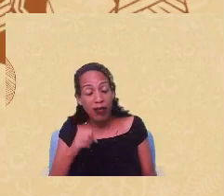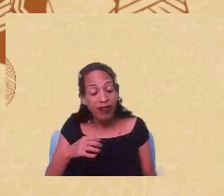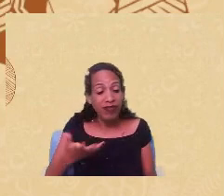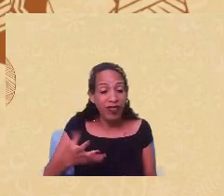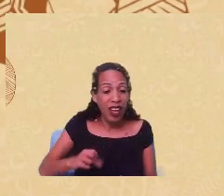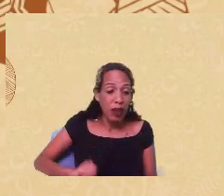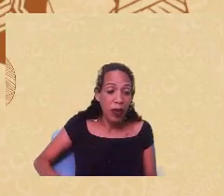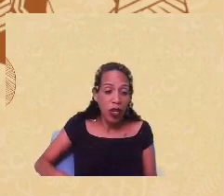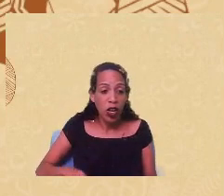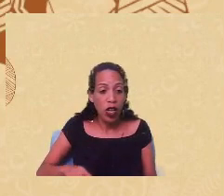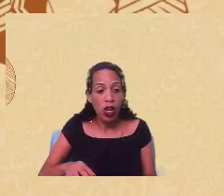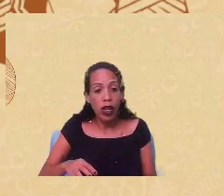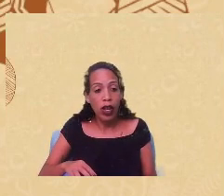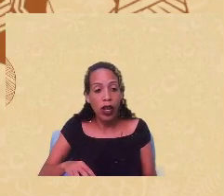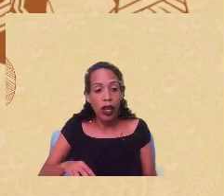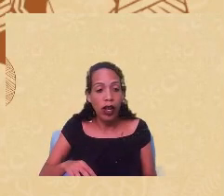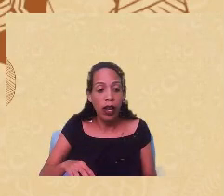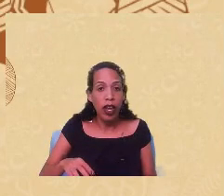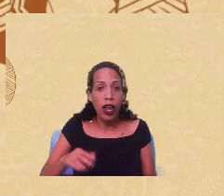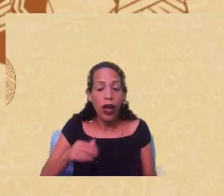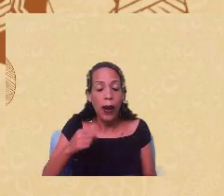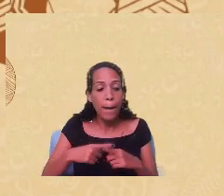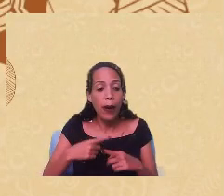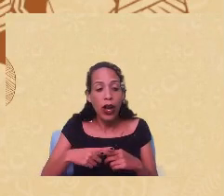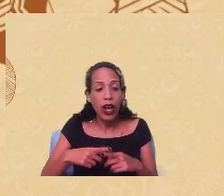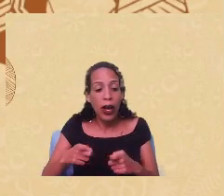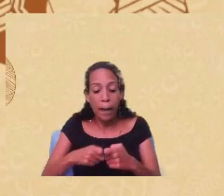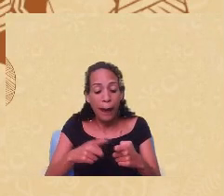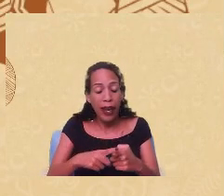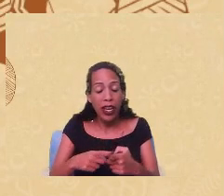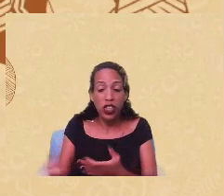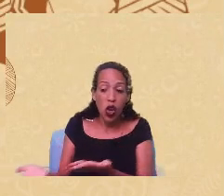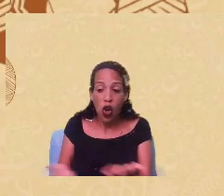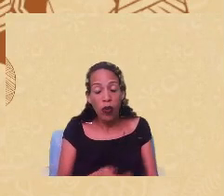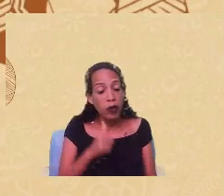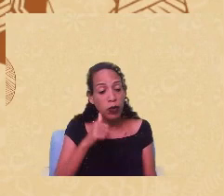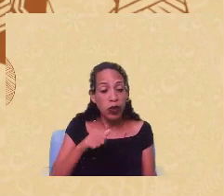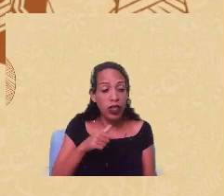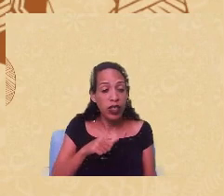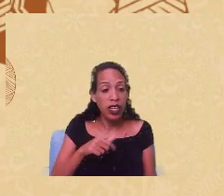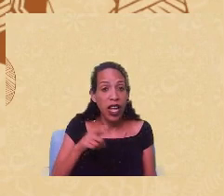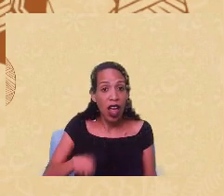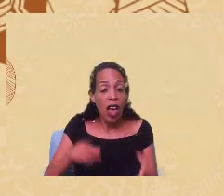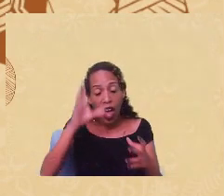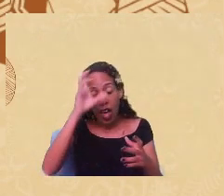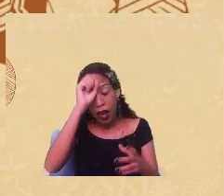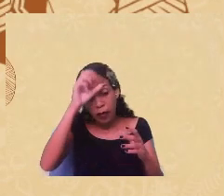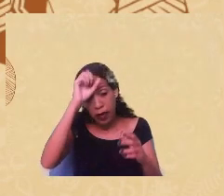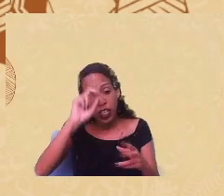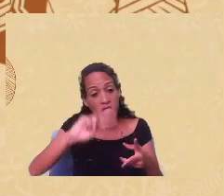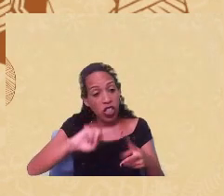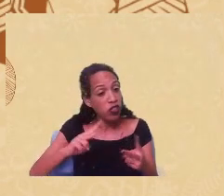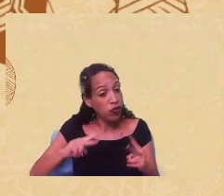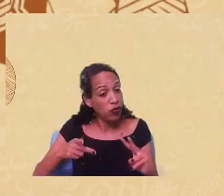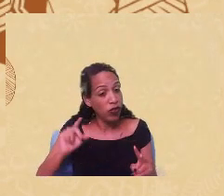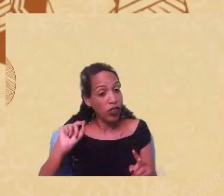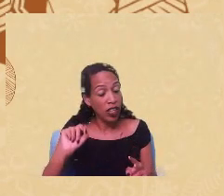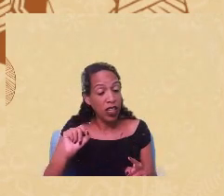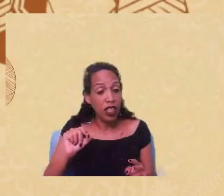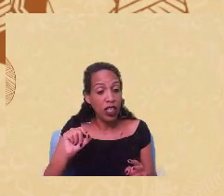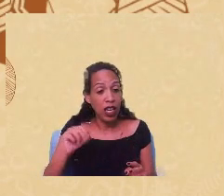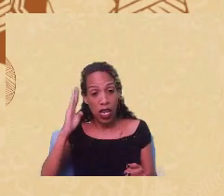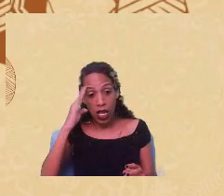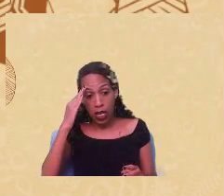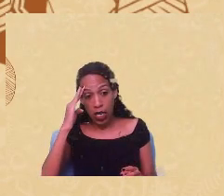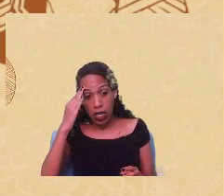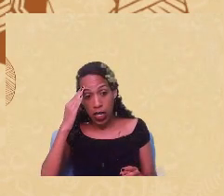convida os estudantes a tocar uma mulher contra o seu consentimento, é isso que eles estão aprendendo. Existe uma diferença entre entender o